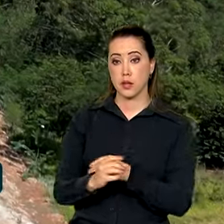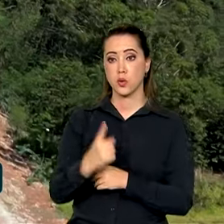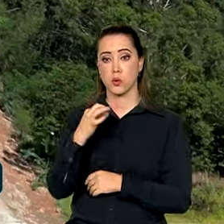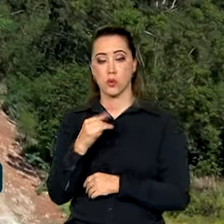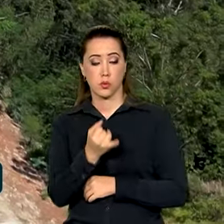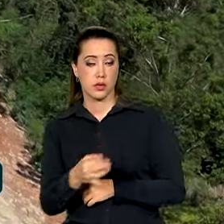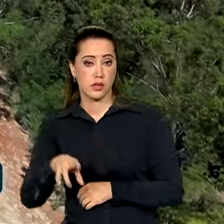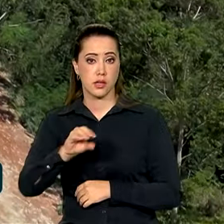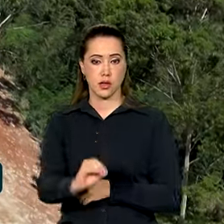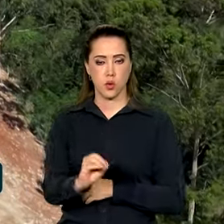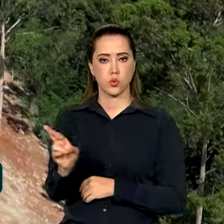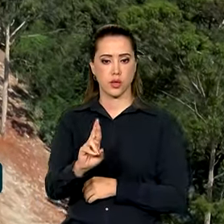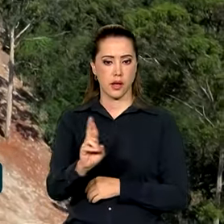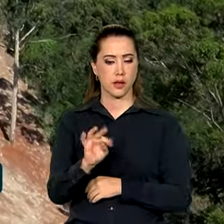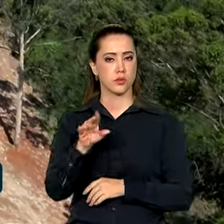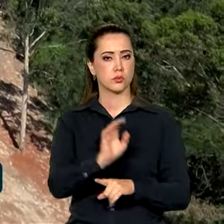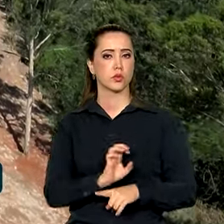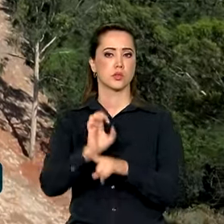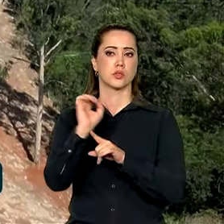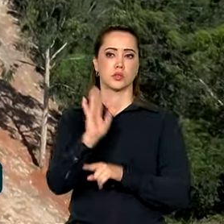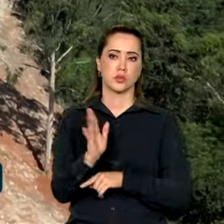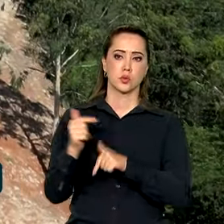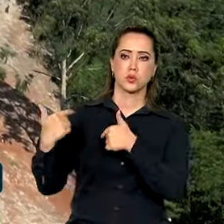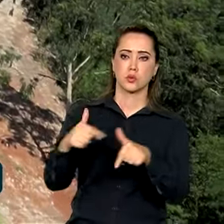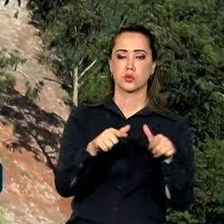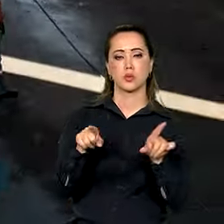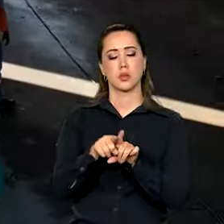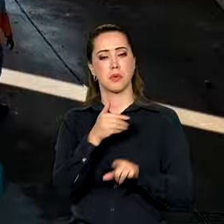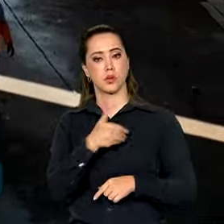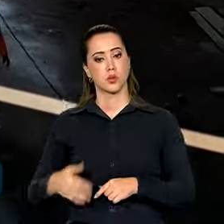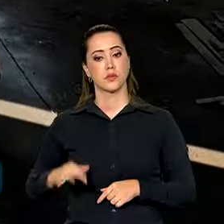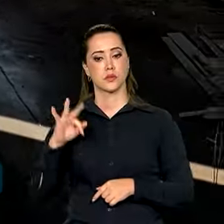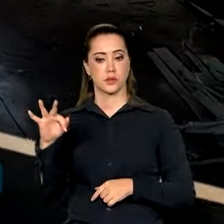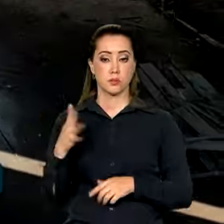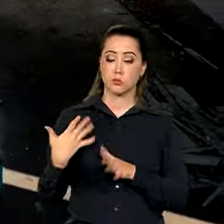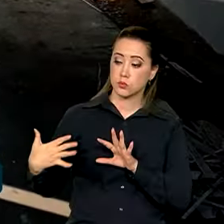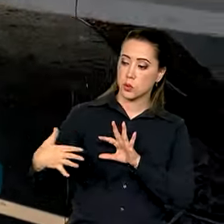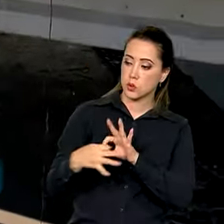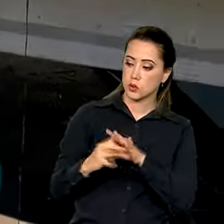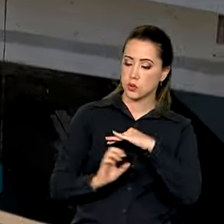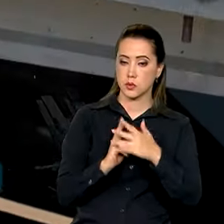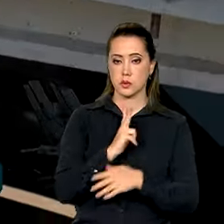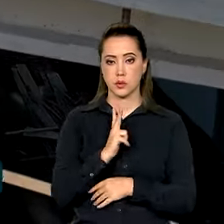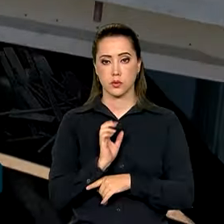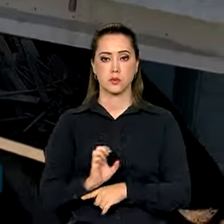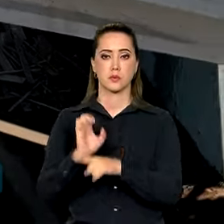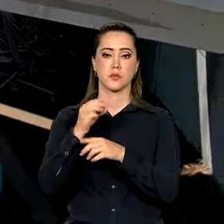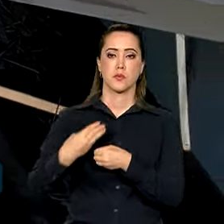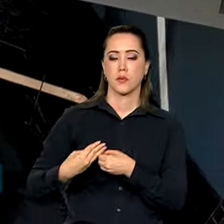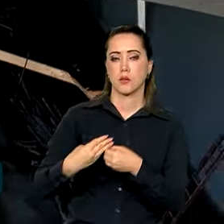em todos os estados do Brasil, um trabalho da União em parceria com o setor privado, estados,